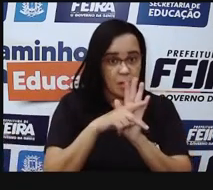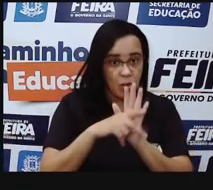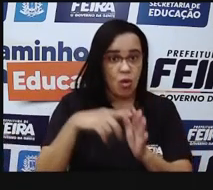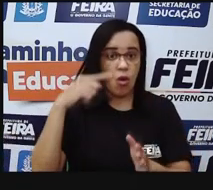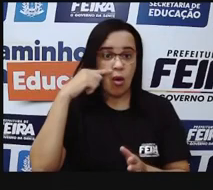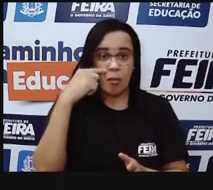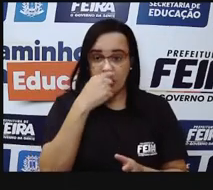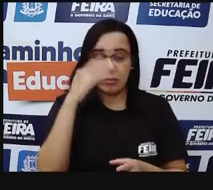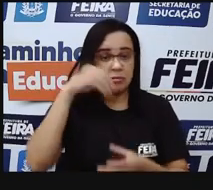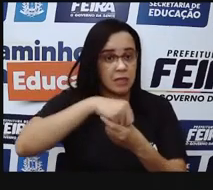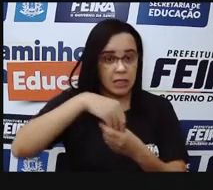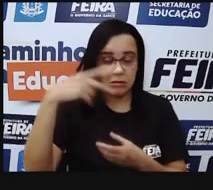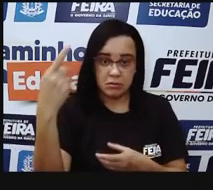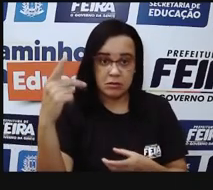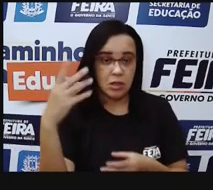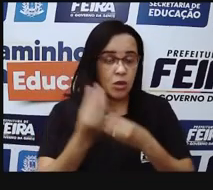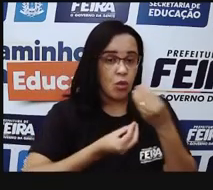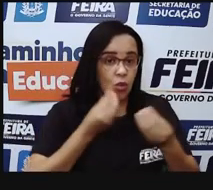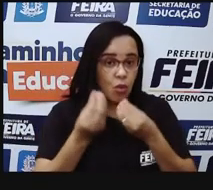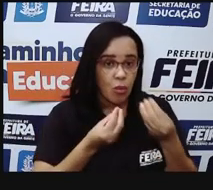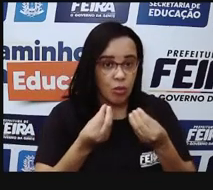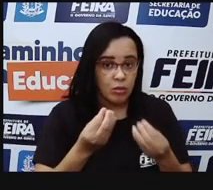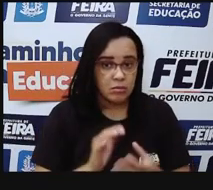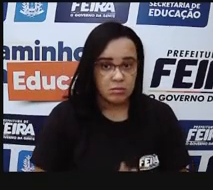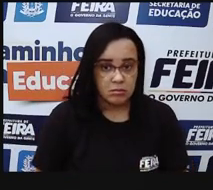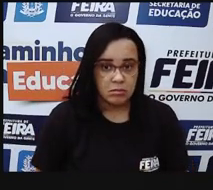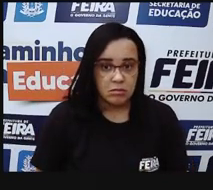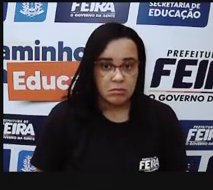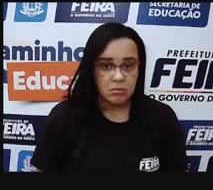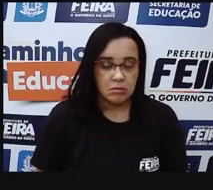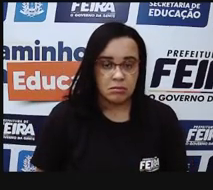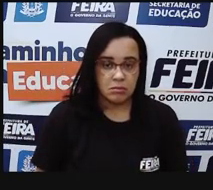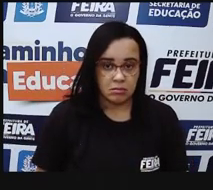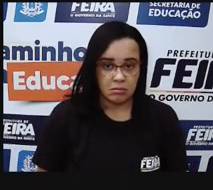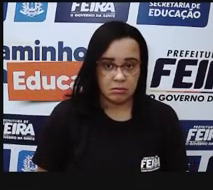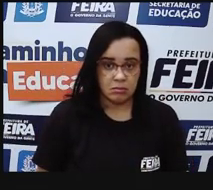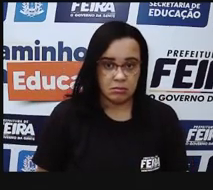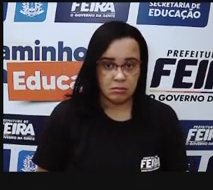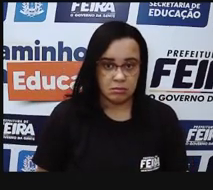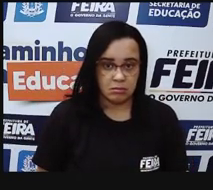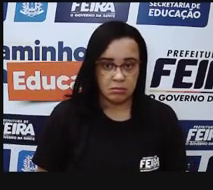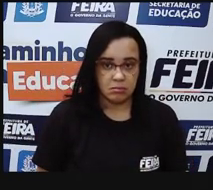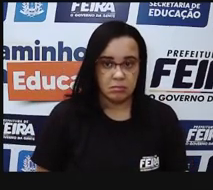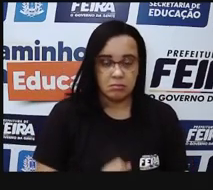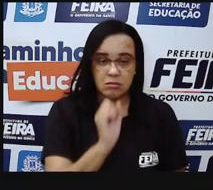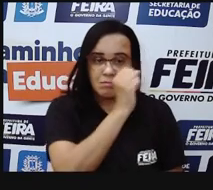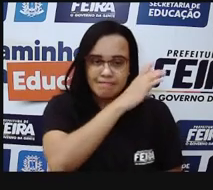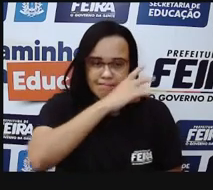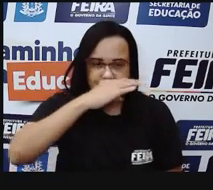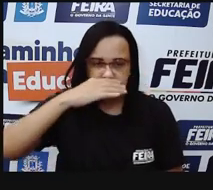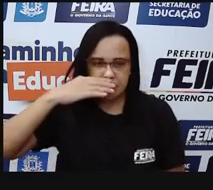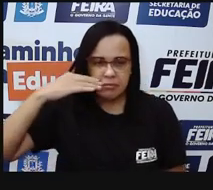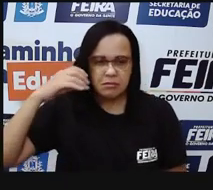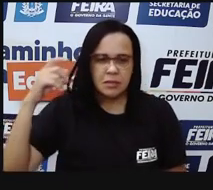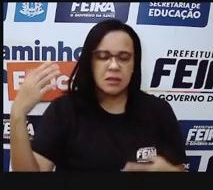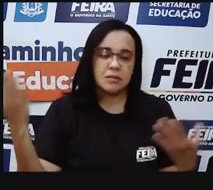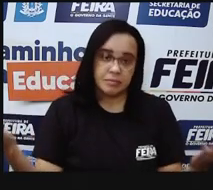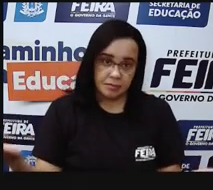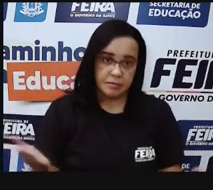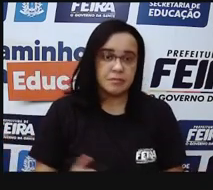reconhecimento, né? Fibras oportivas para o reconhecimento dos cheiros, né? Doce. E aí,